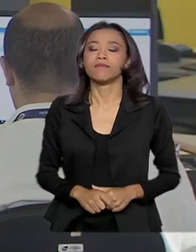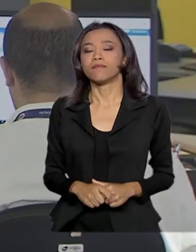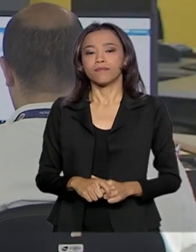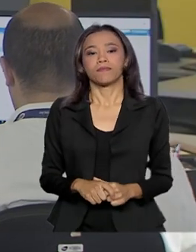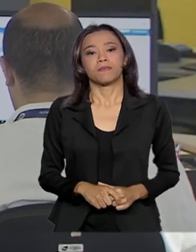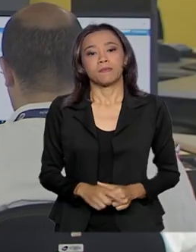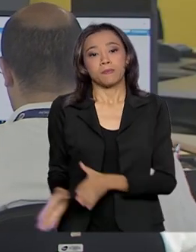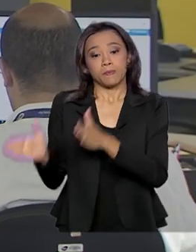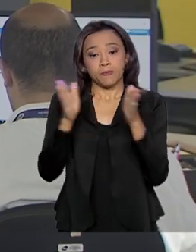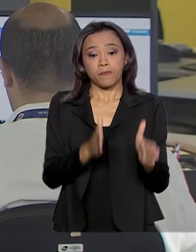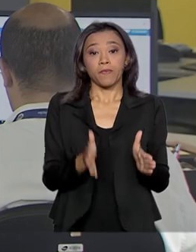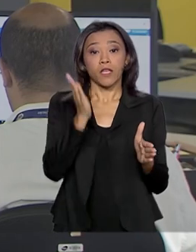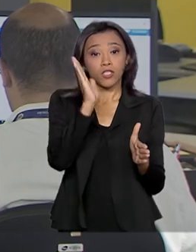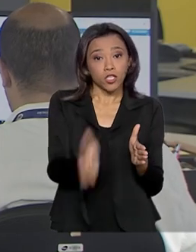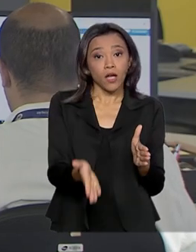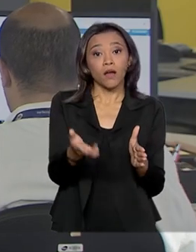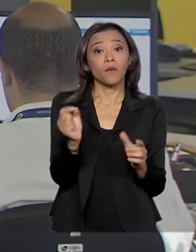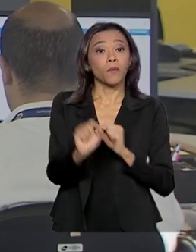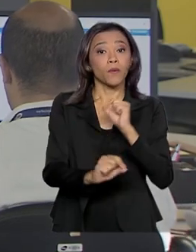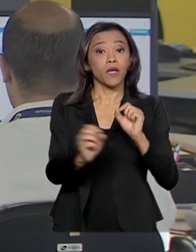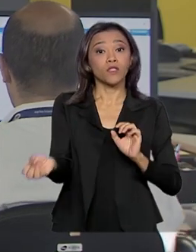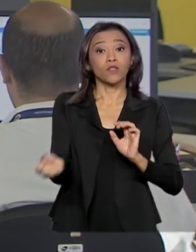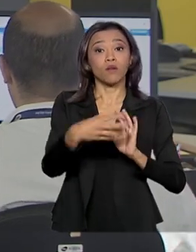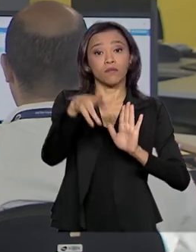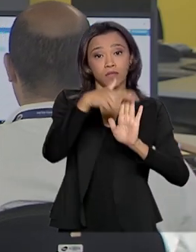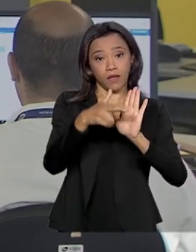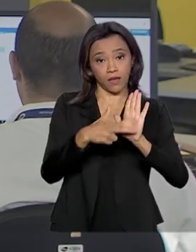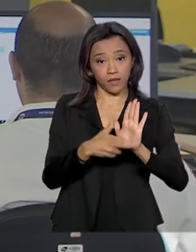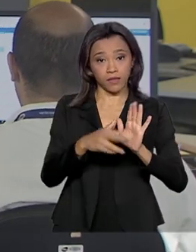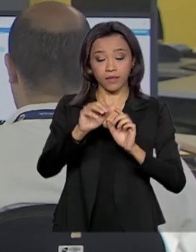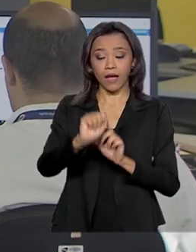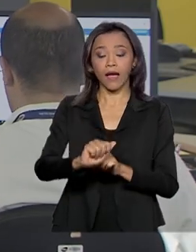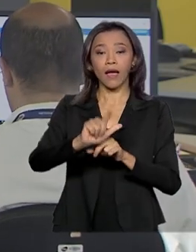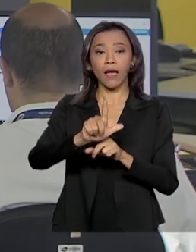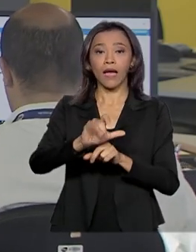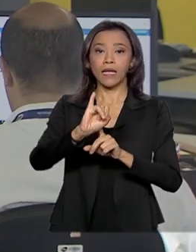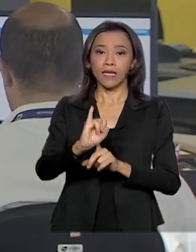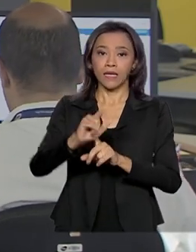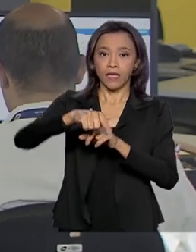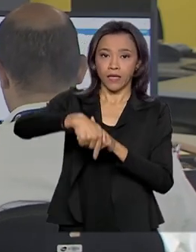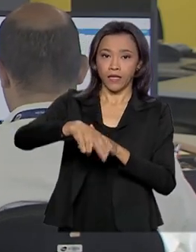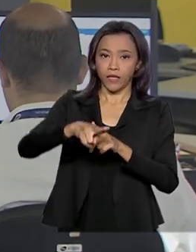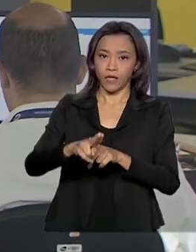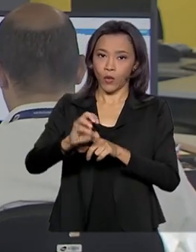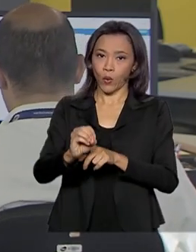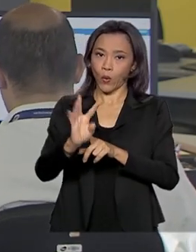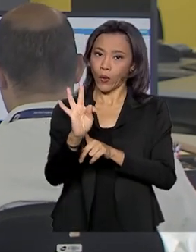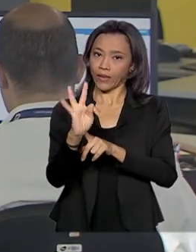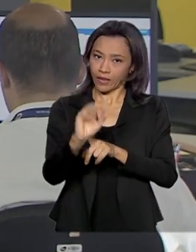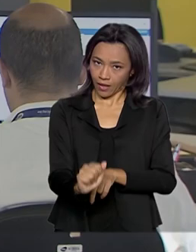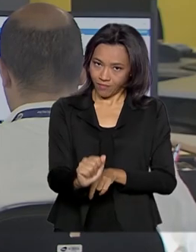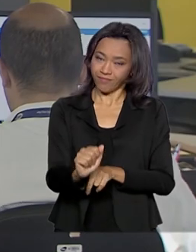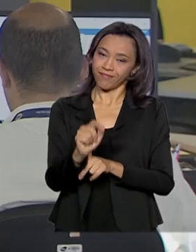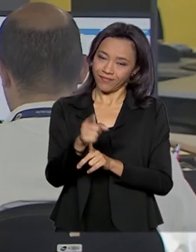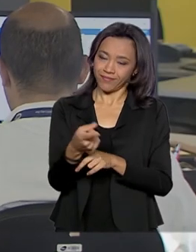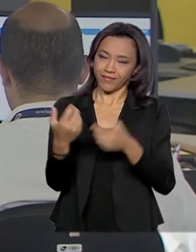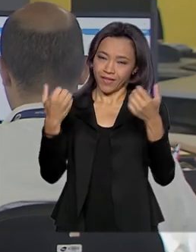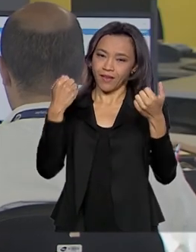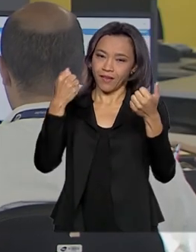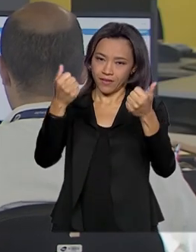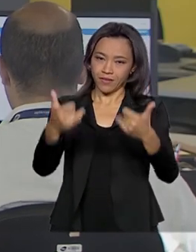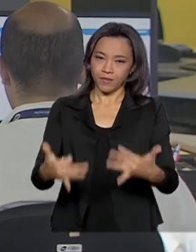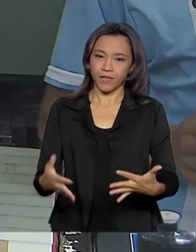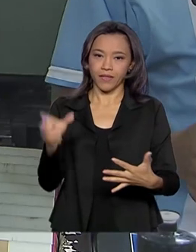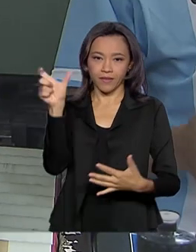E já estão valendo as novas alíquotas de contribuição da Previdência Social. Entenda as mudanças na reportagem de Luana Kari.